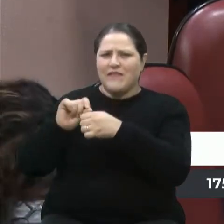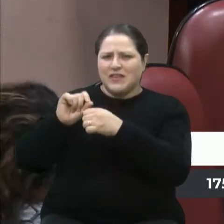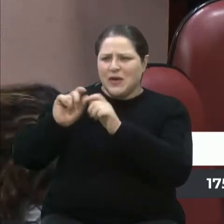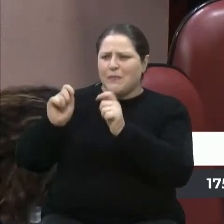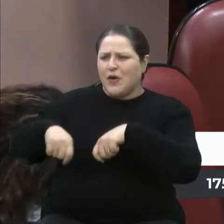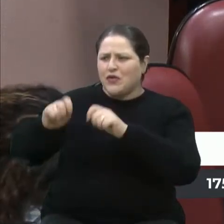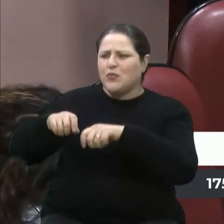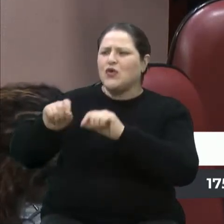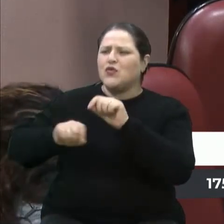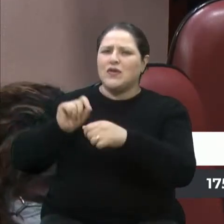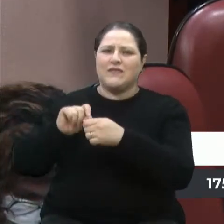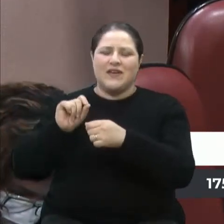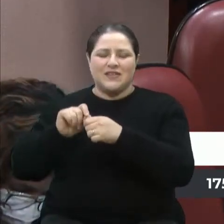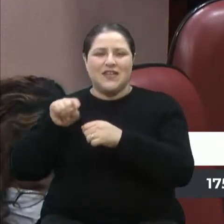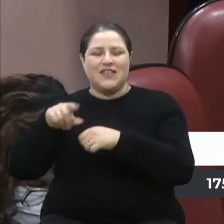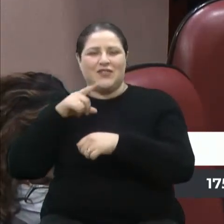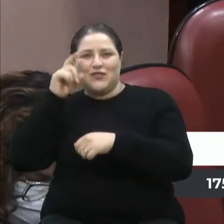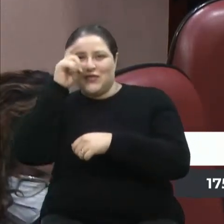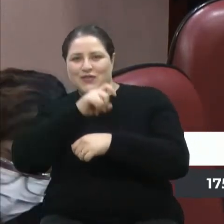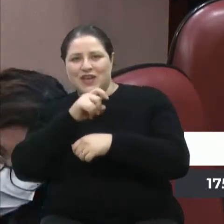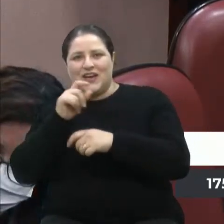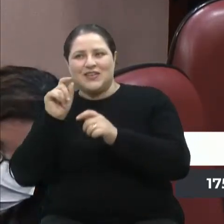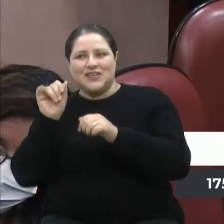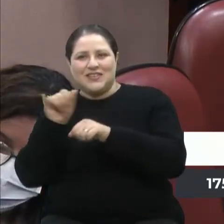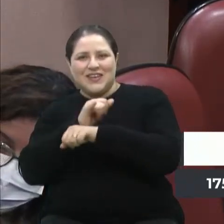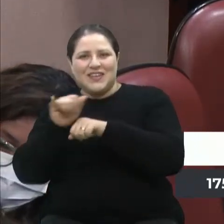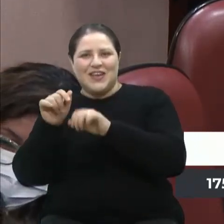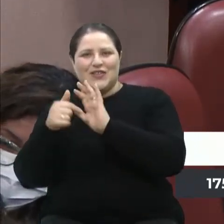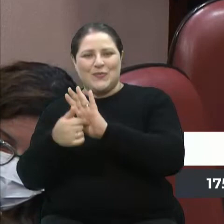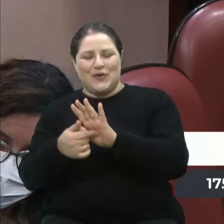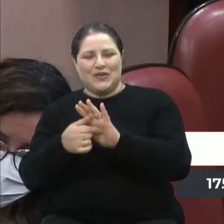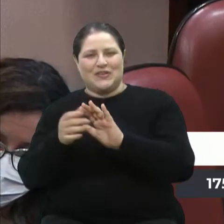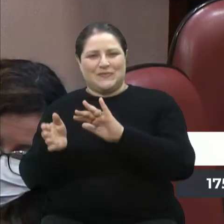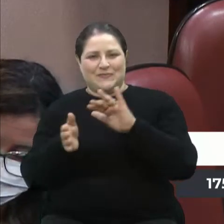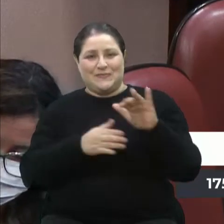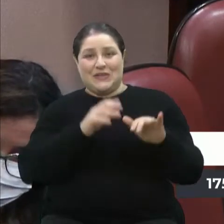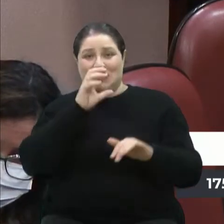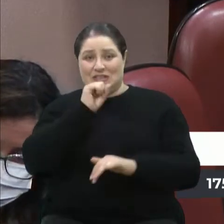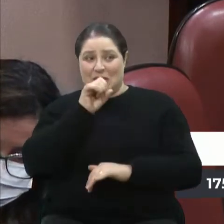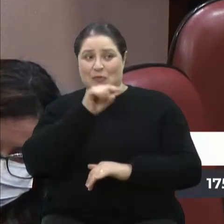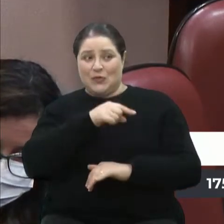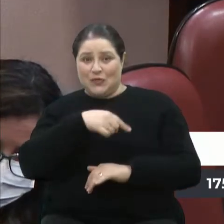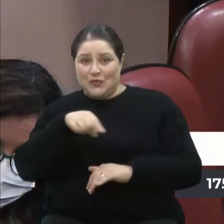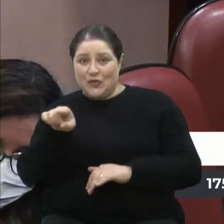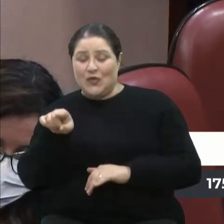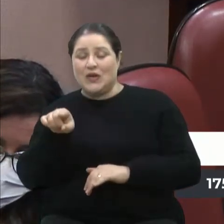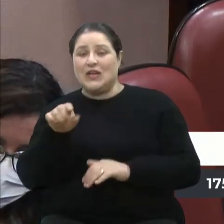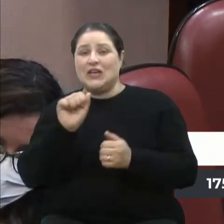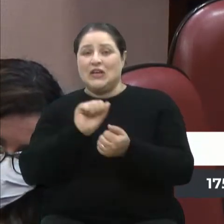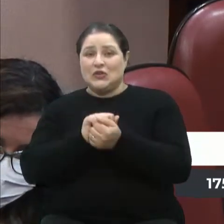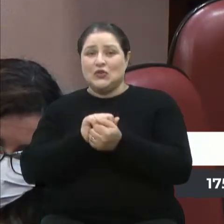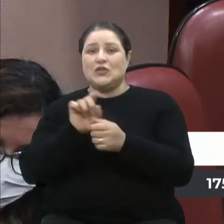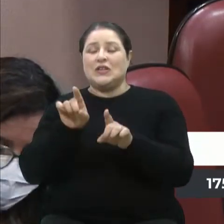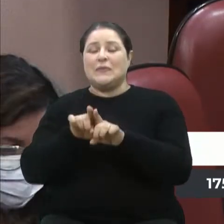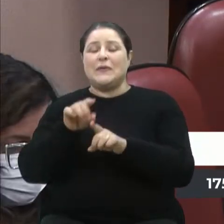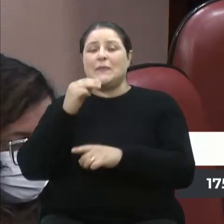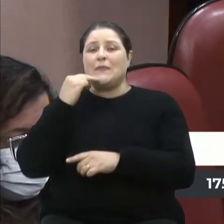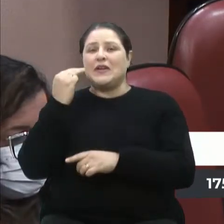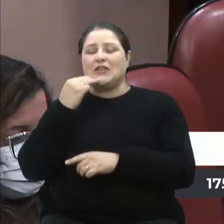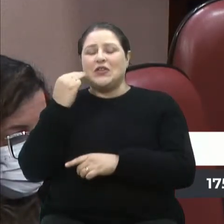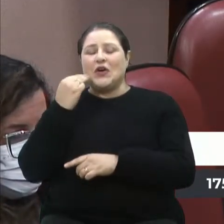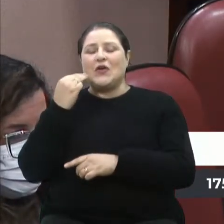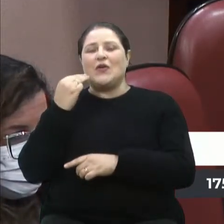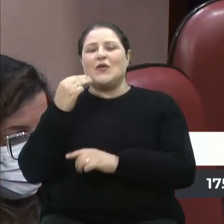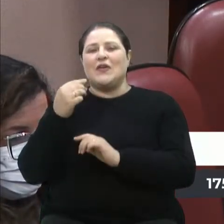fazer em cima das dificuldades. O senhor esteve ali no sábado e a Marisol já comentou a alegria